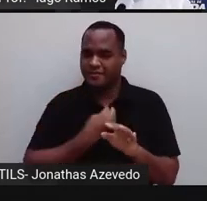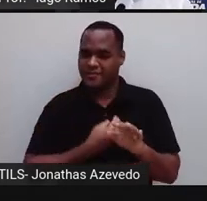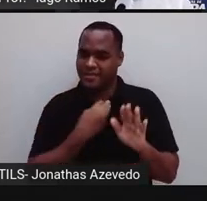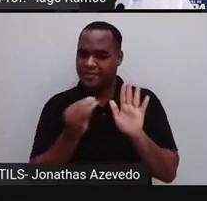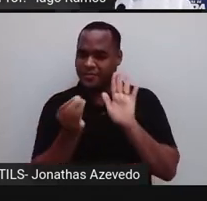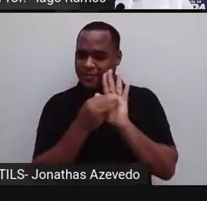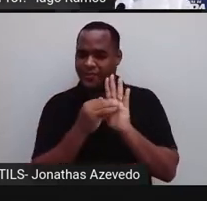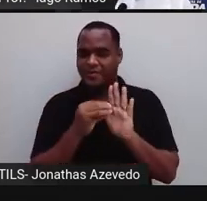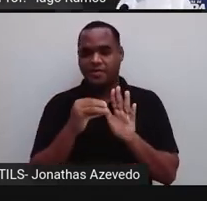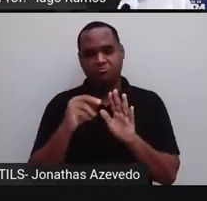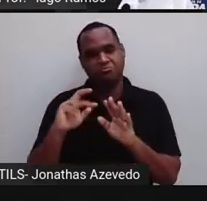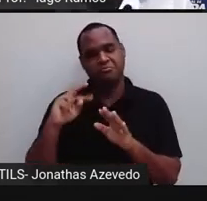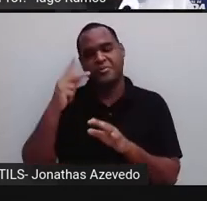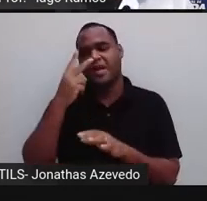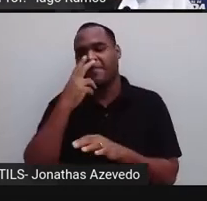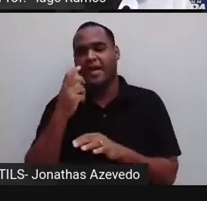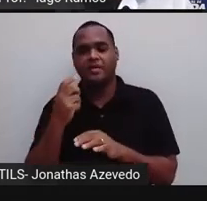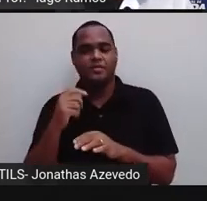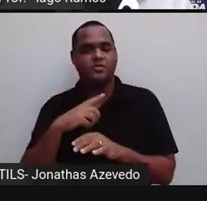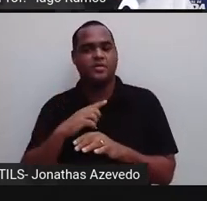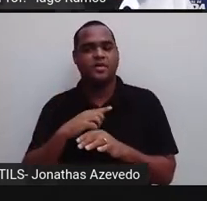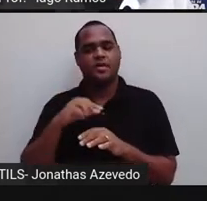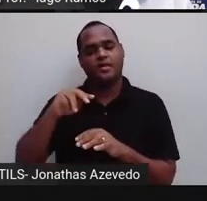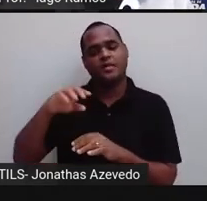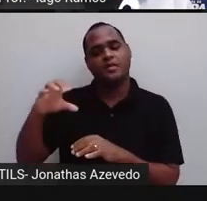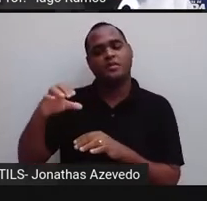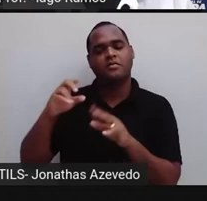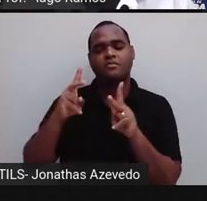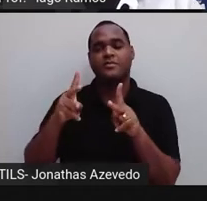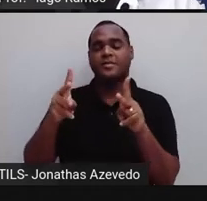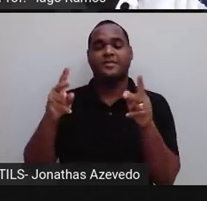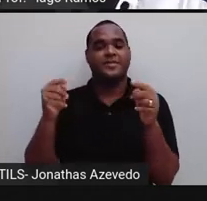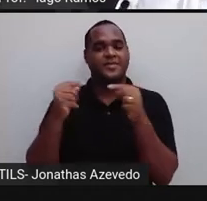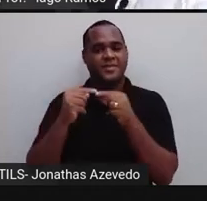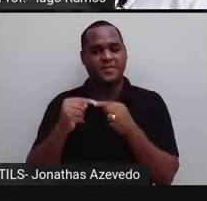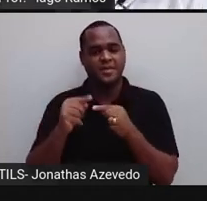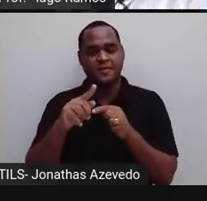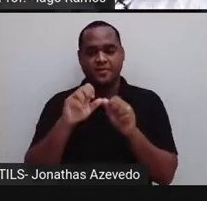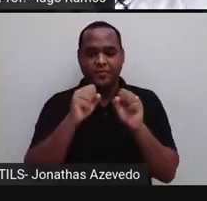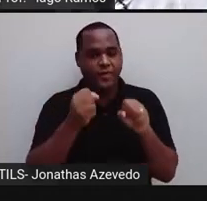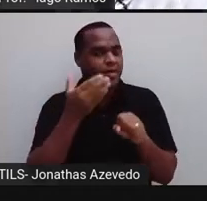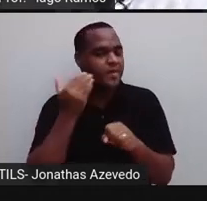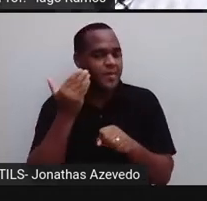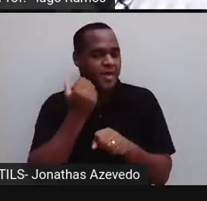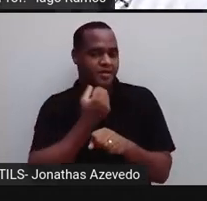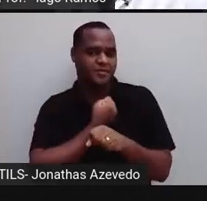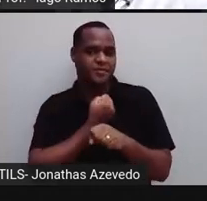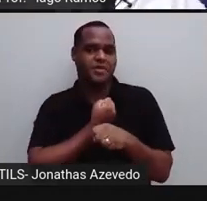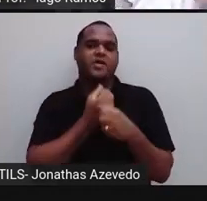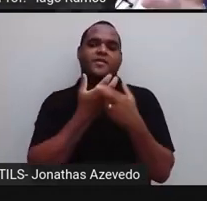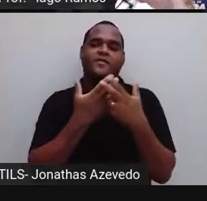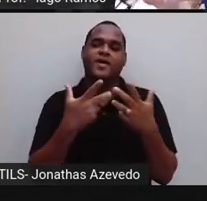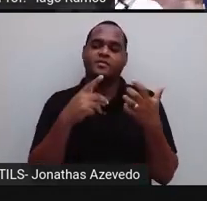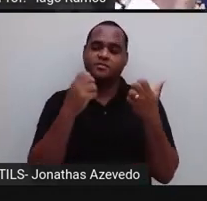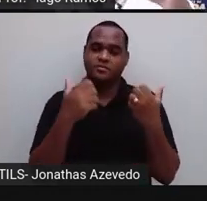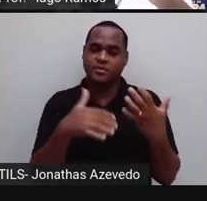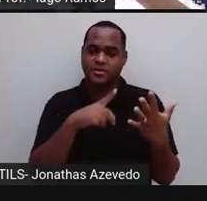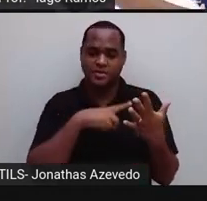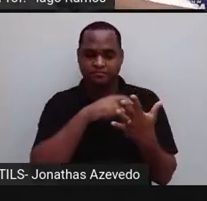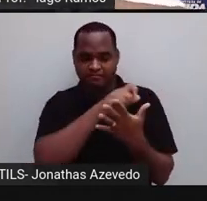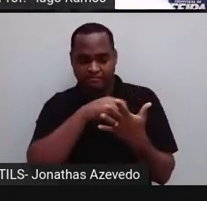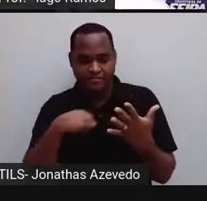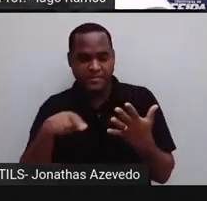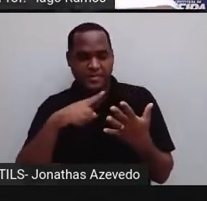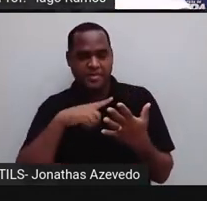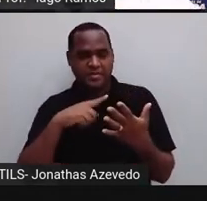Elevado a alguma coisa. Então a notação científica é sempre assim, a gente tem como pegar esses números grandes, escritos com esses